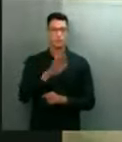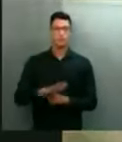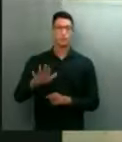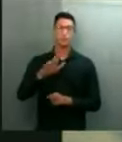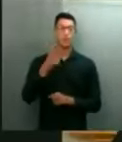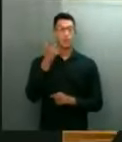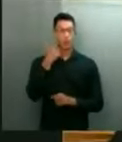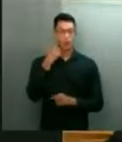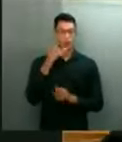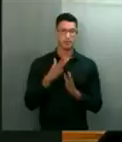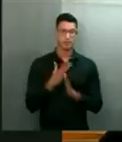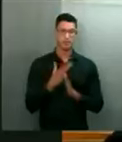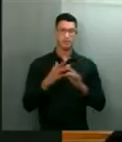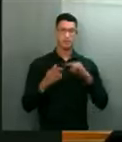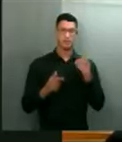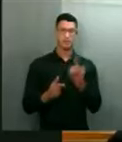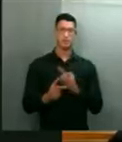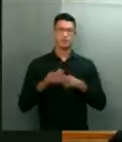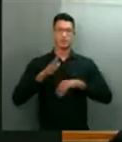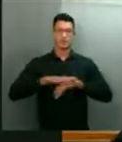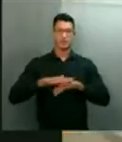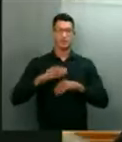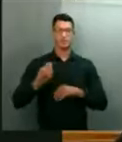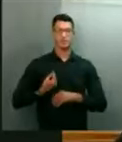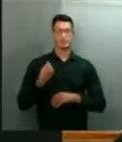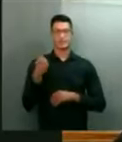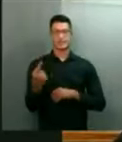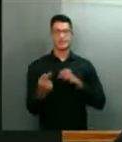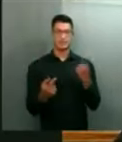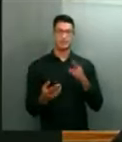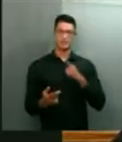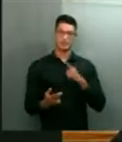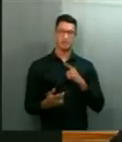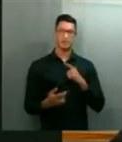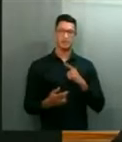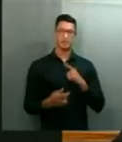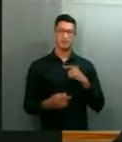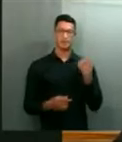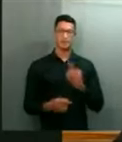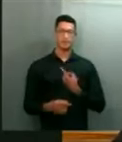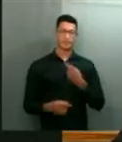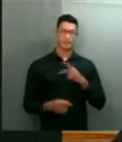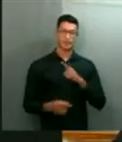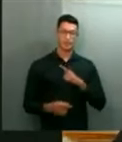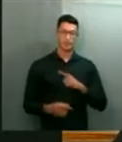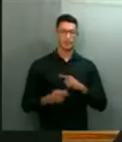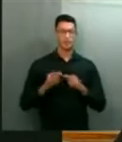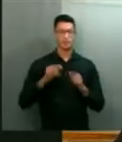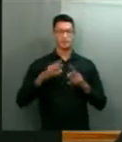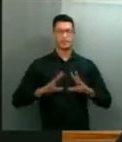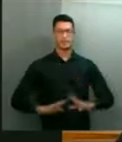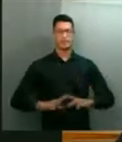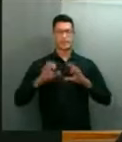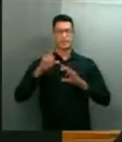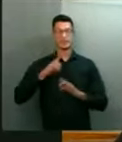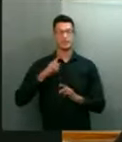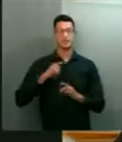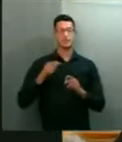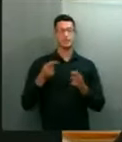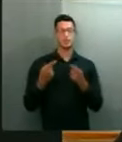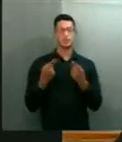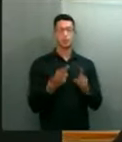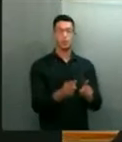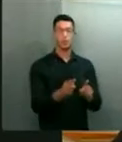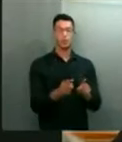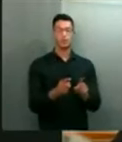Ora, mas nós estamos vivendo uma situação de exceção, nós estamos vivendo uma situação de guerra contra